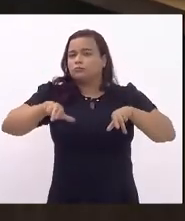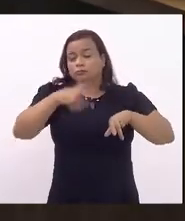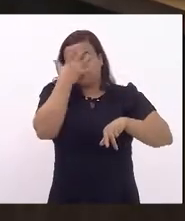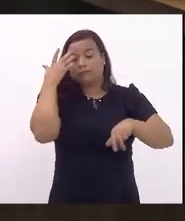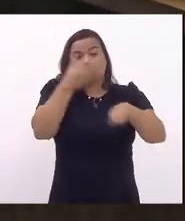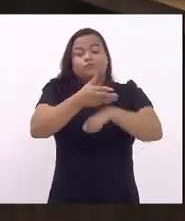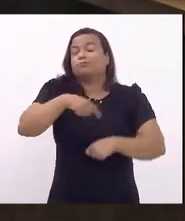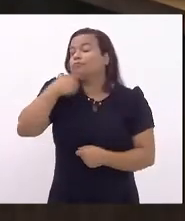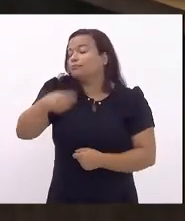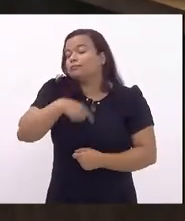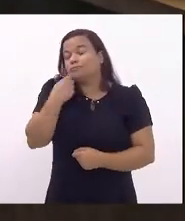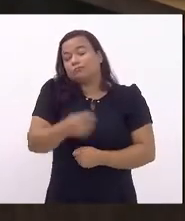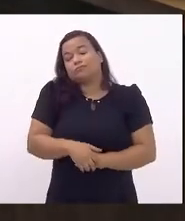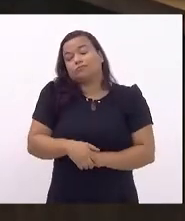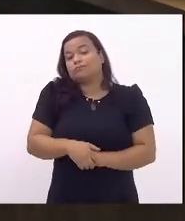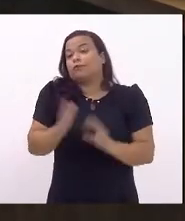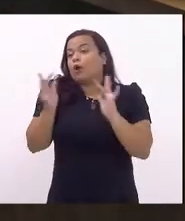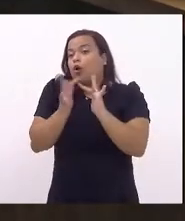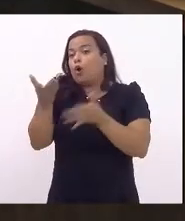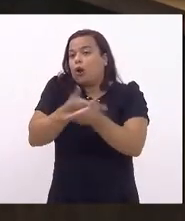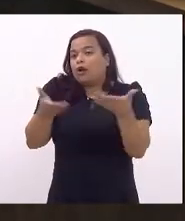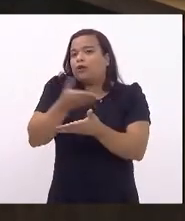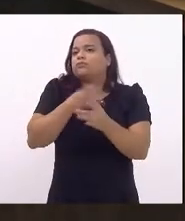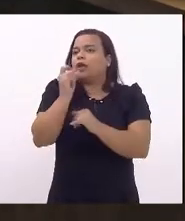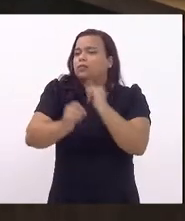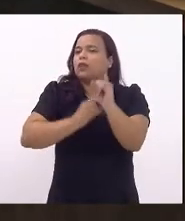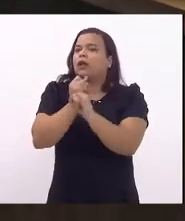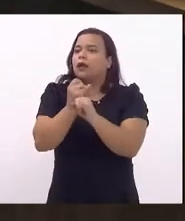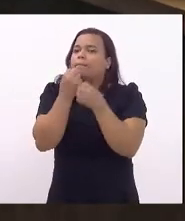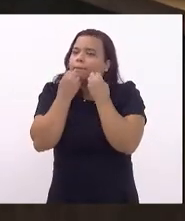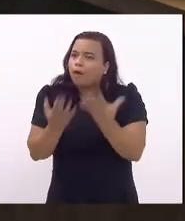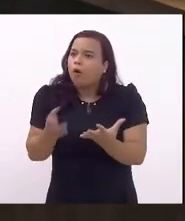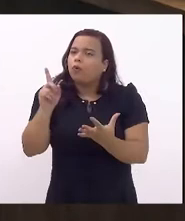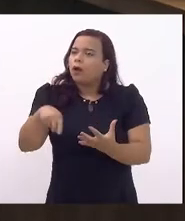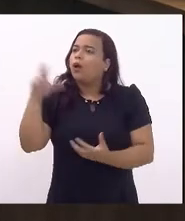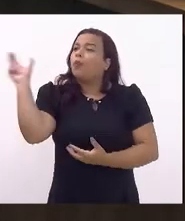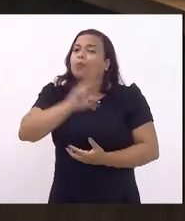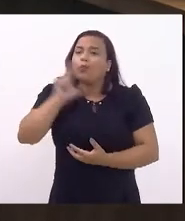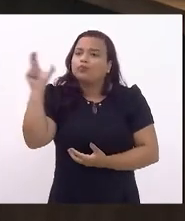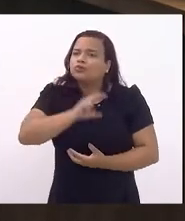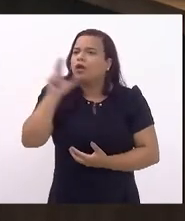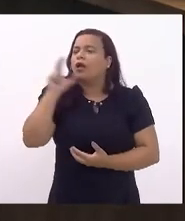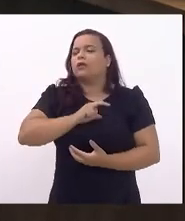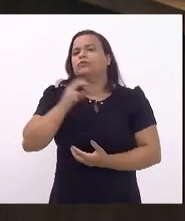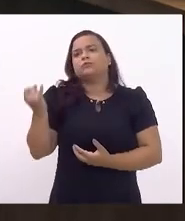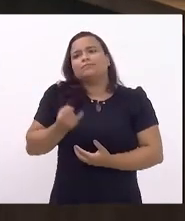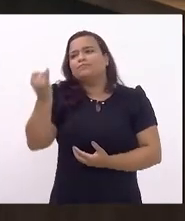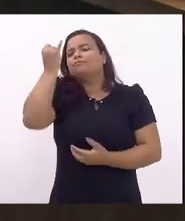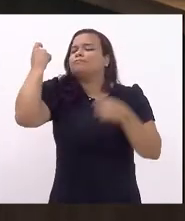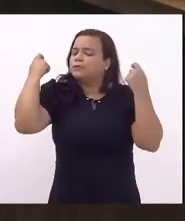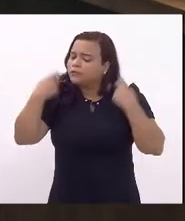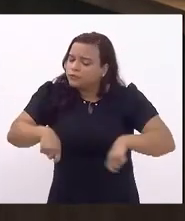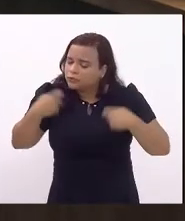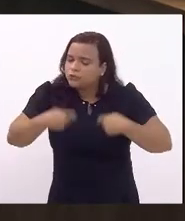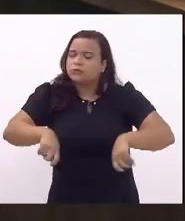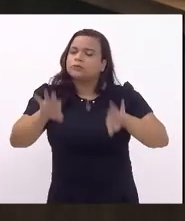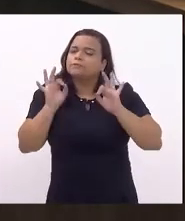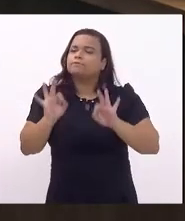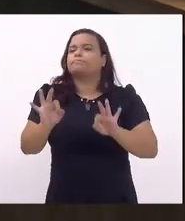conectividade é, sem dúvida nenhuma, uma urgência, uma necessidade